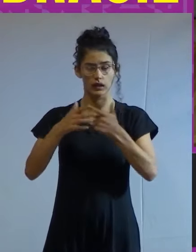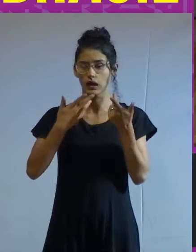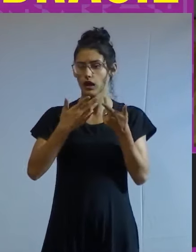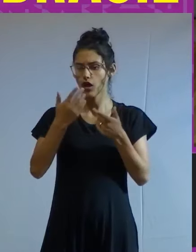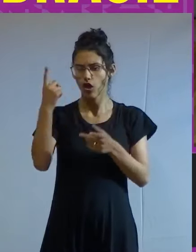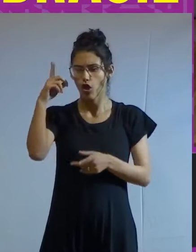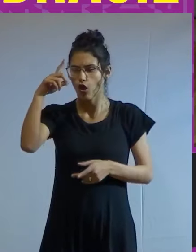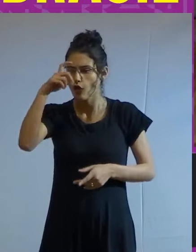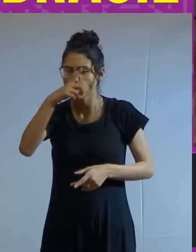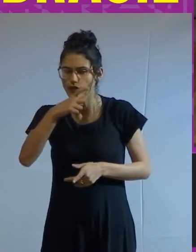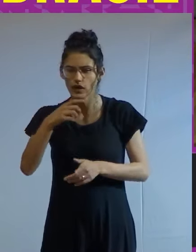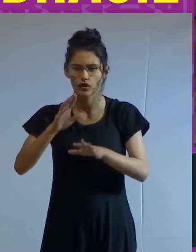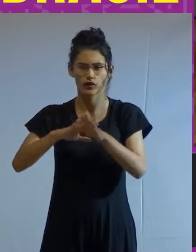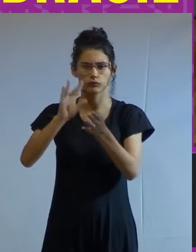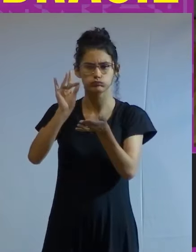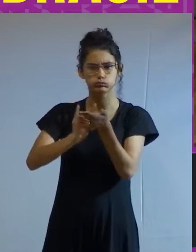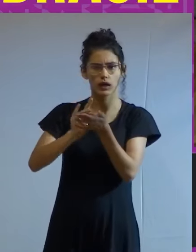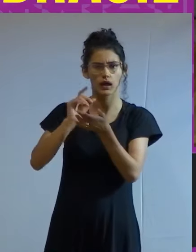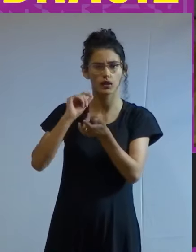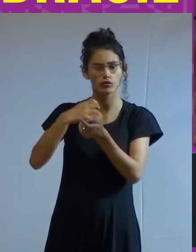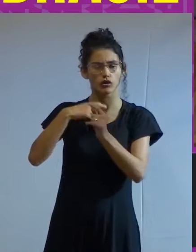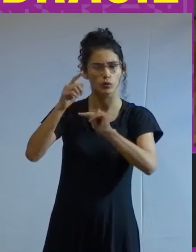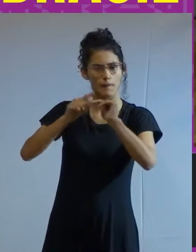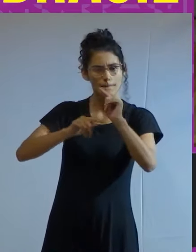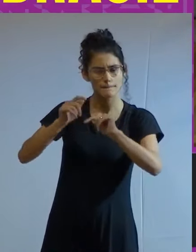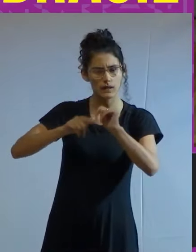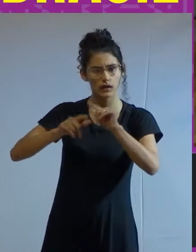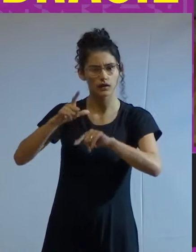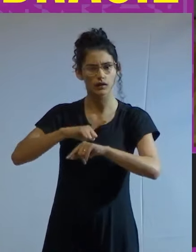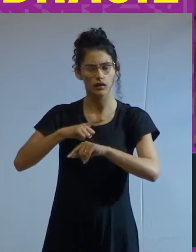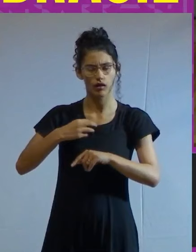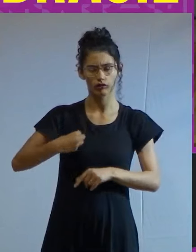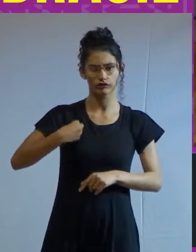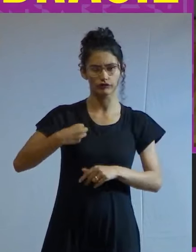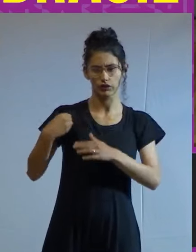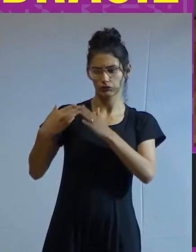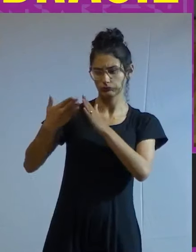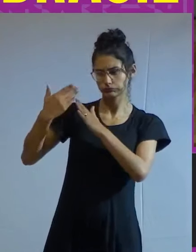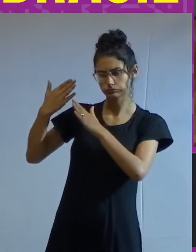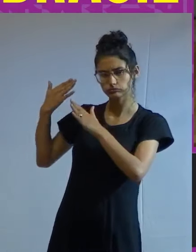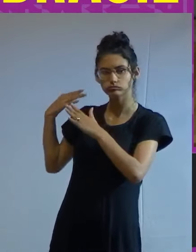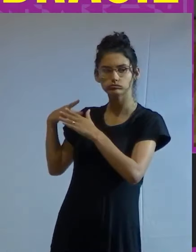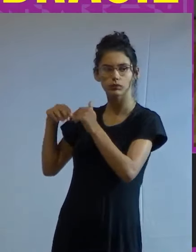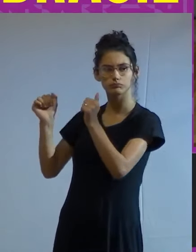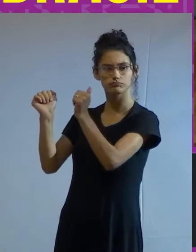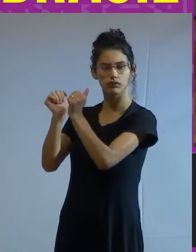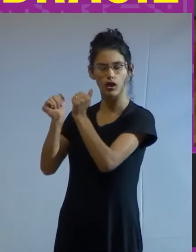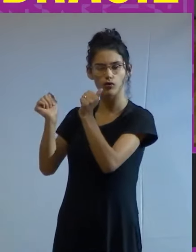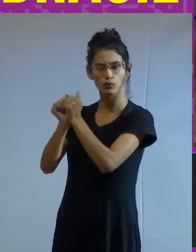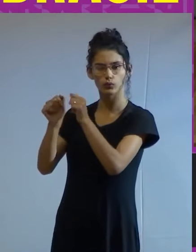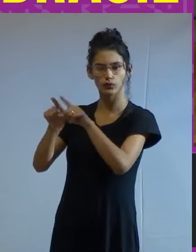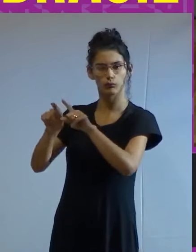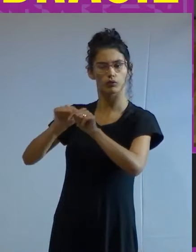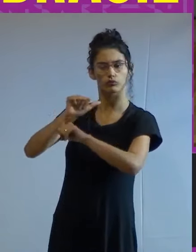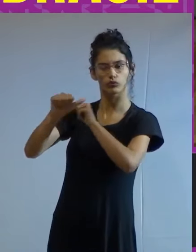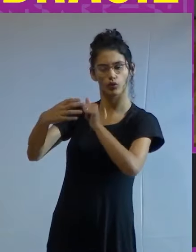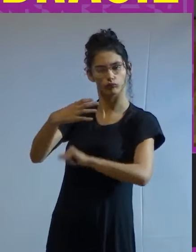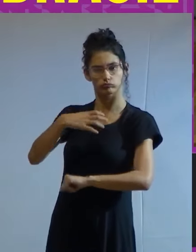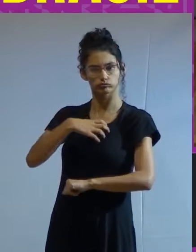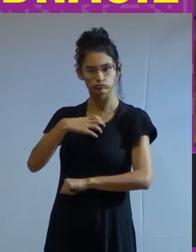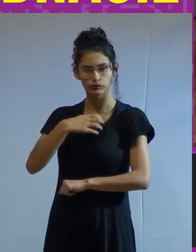seria difícil admitir que as condições materiais de vida dos antigos escravos se hajam modificadas sensivelmente,